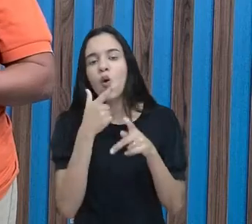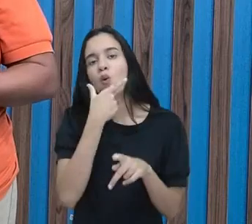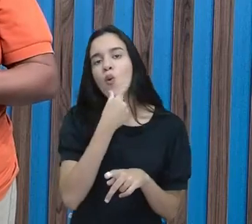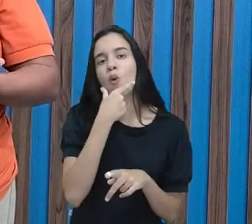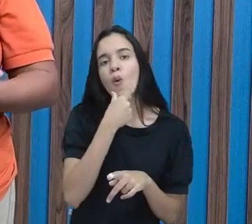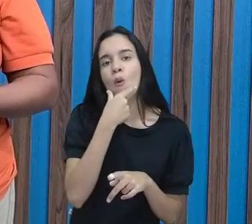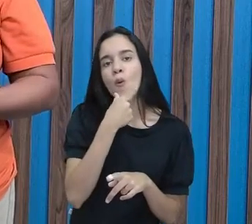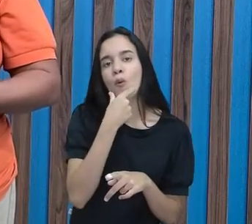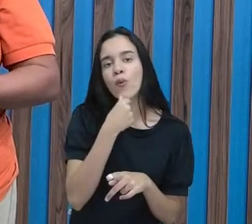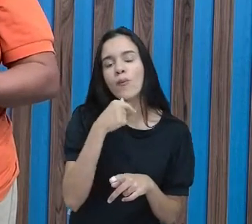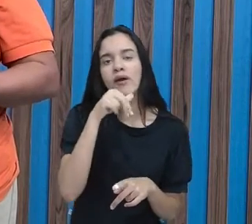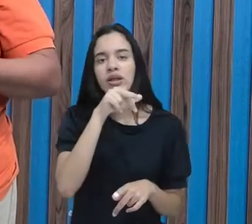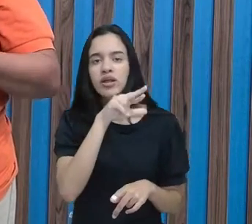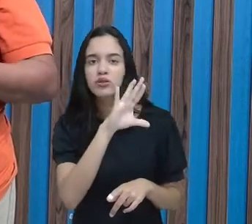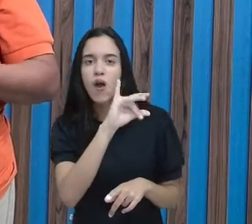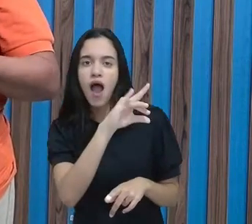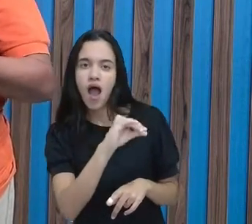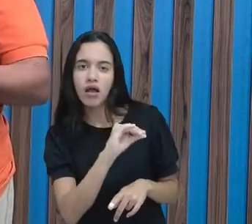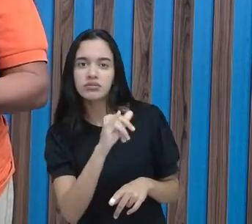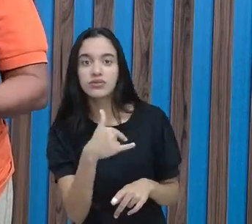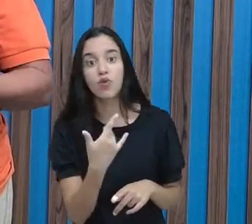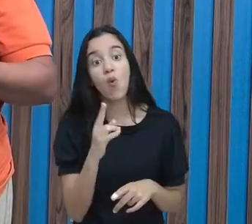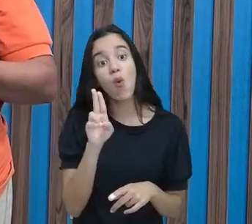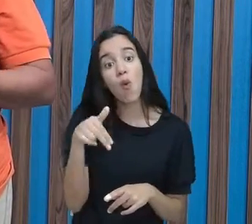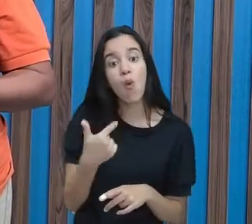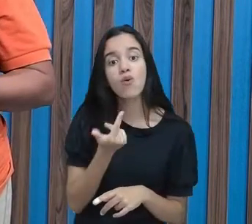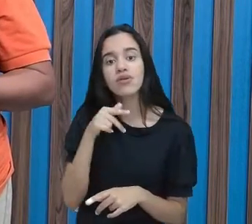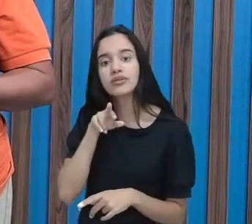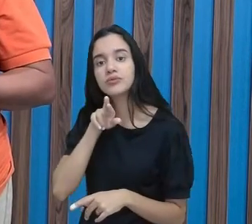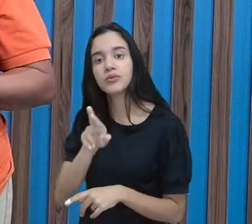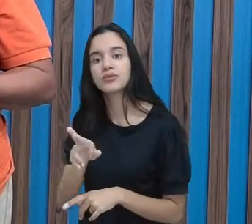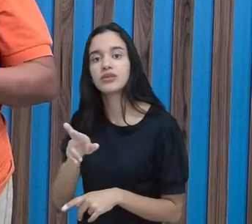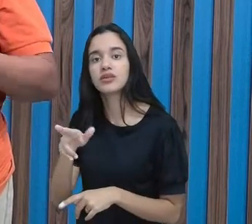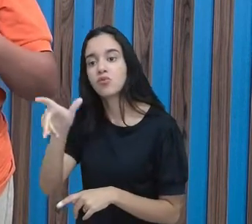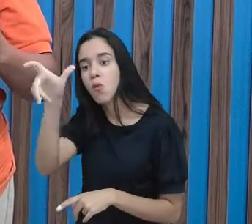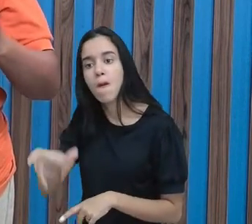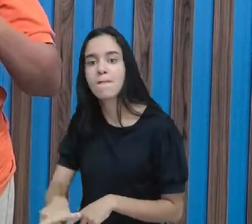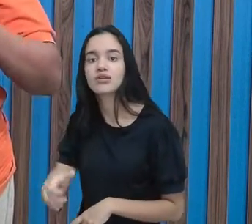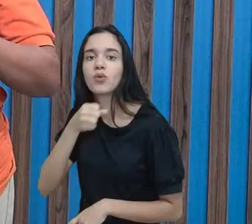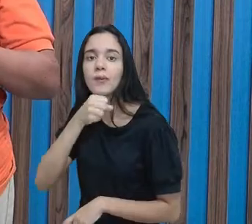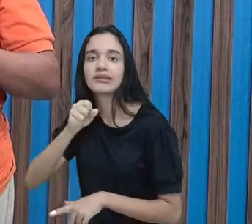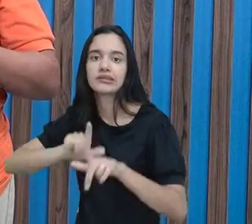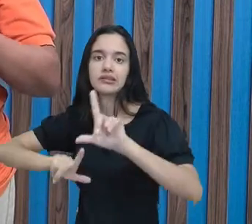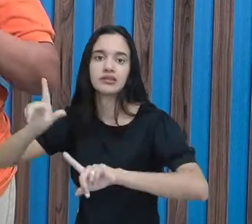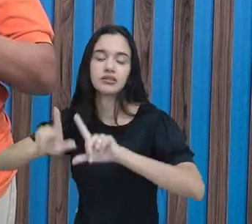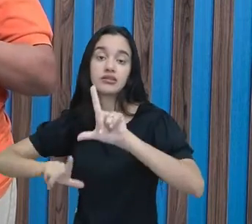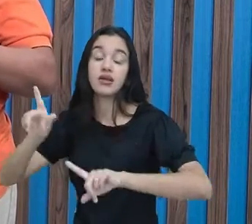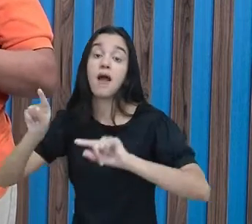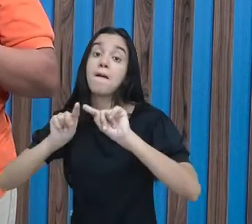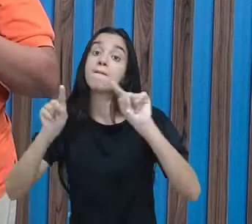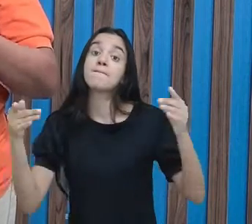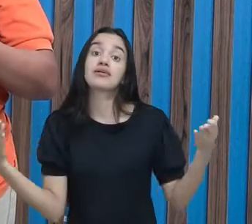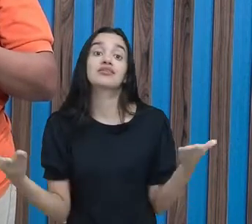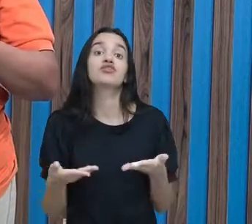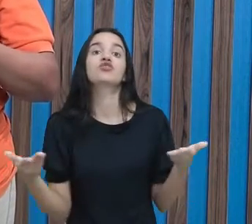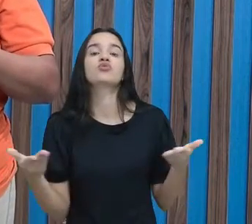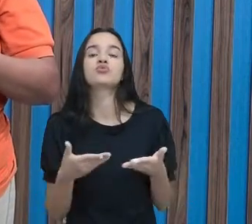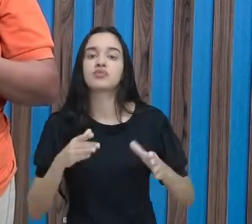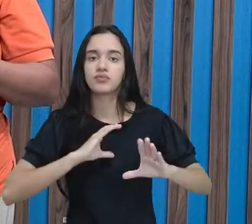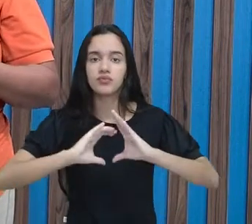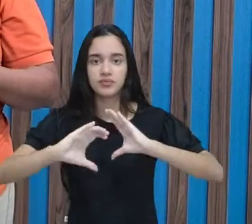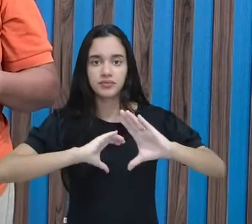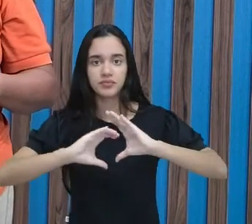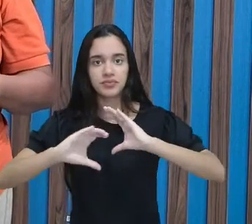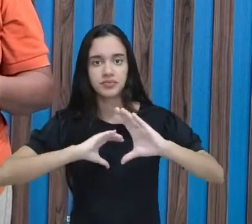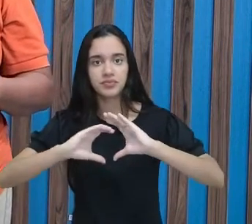não fica respondendo o apresentador da televisão. Mas, hoje em dia, os meios de